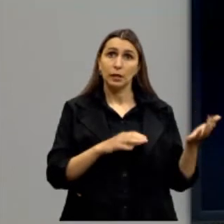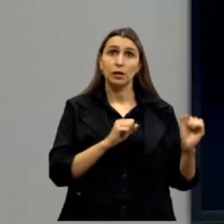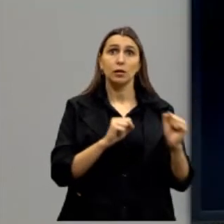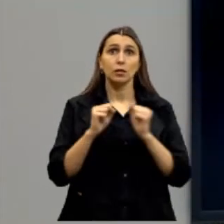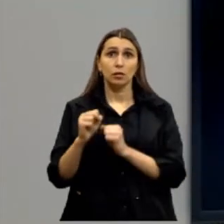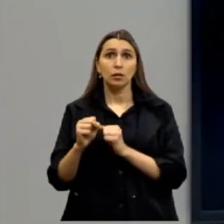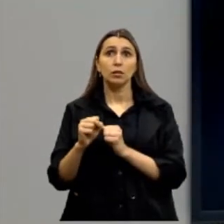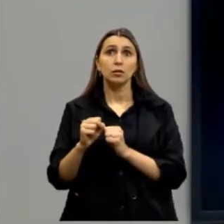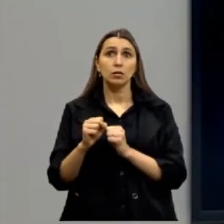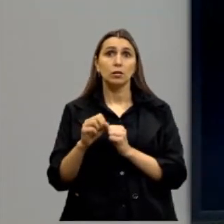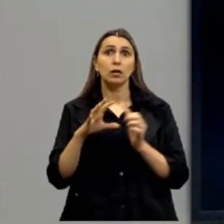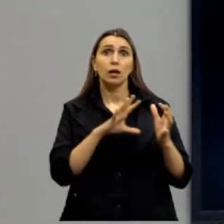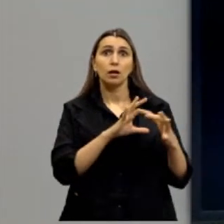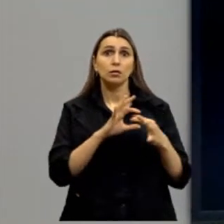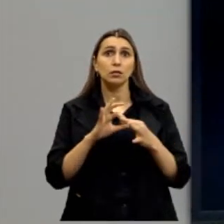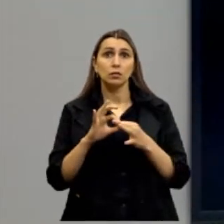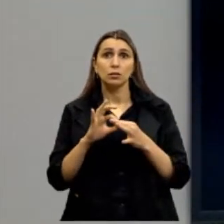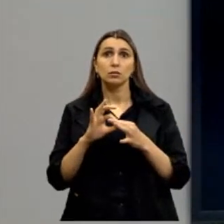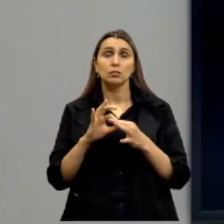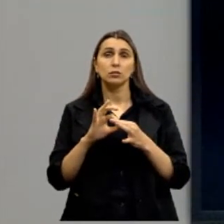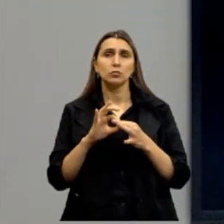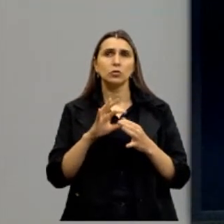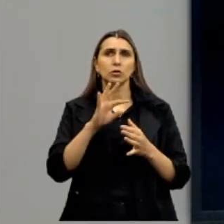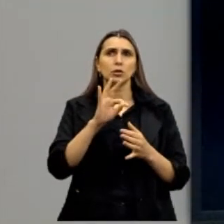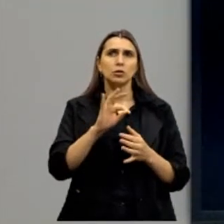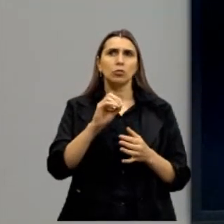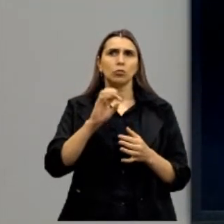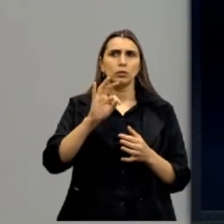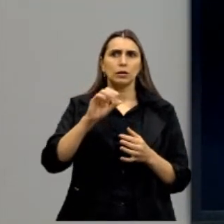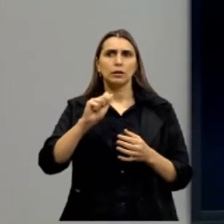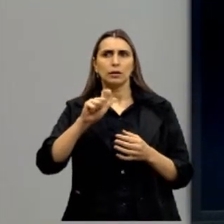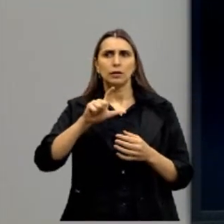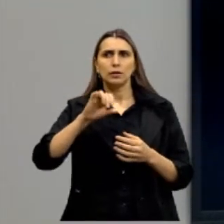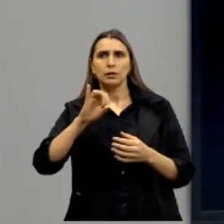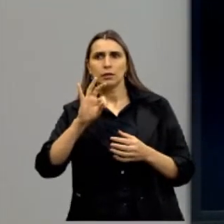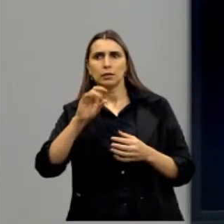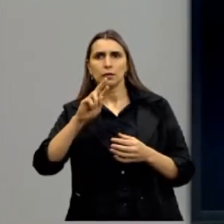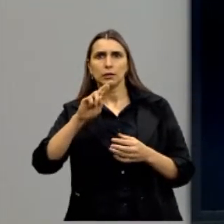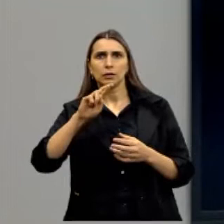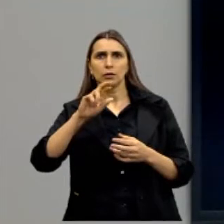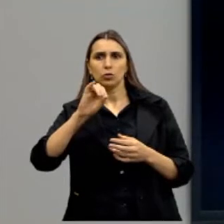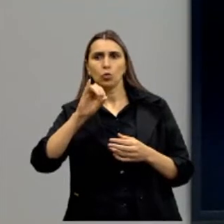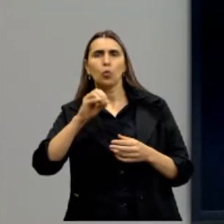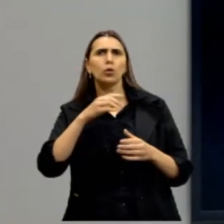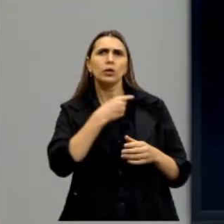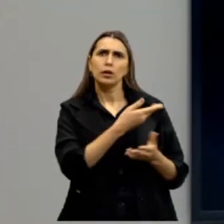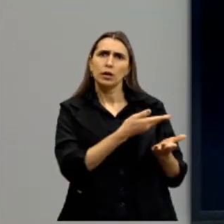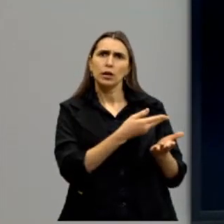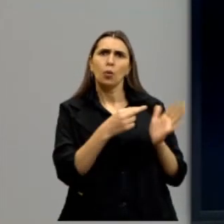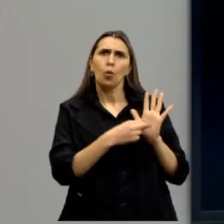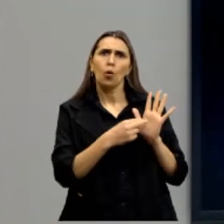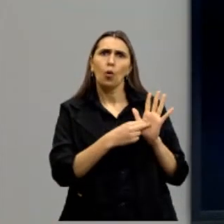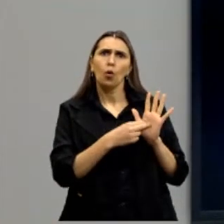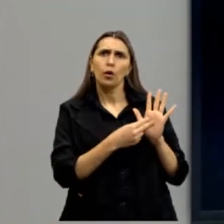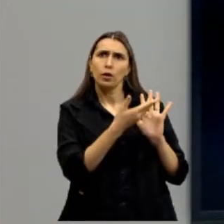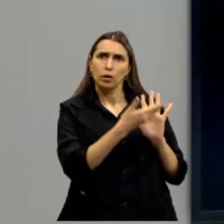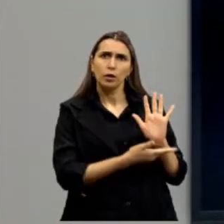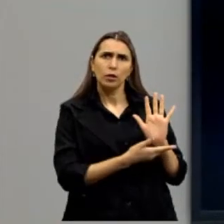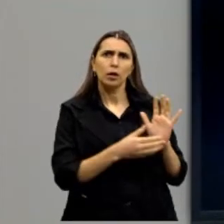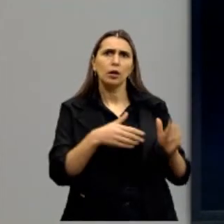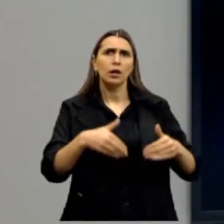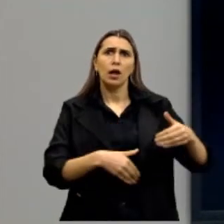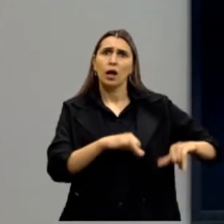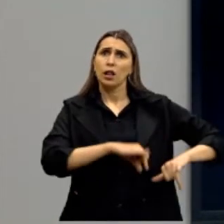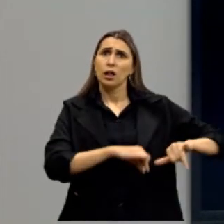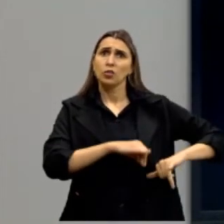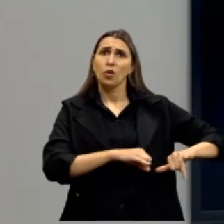Impossibilitada no contexto de regimes totalitários. Por que Anna Arendt aparece aqui? Porque Anna Arendt sofre com a Segunda Guerra